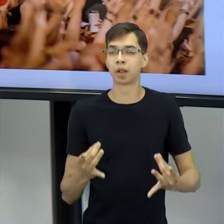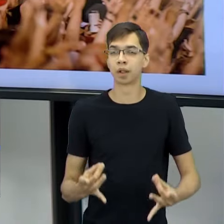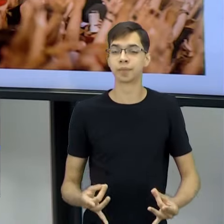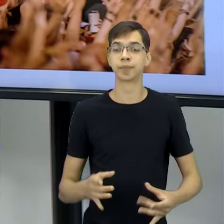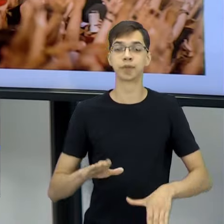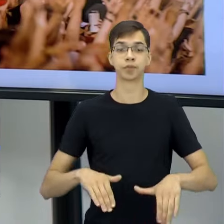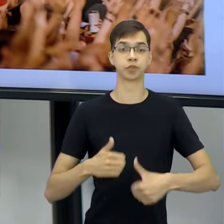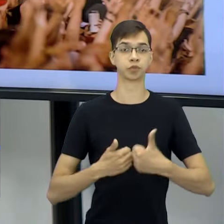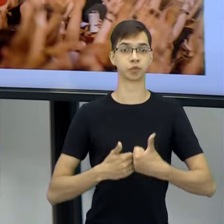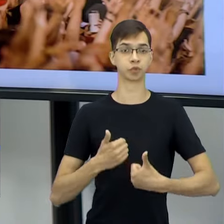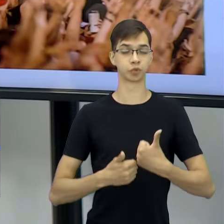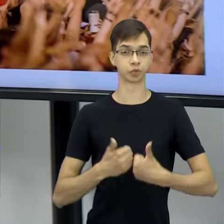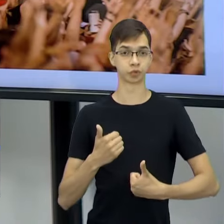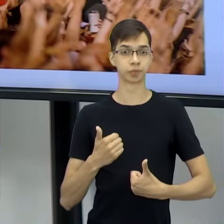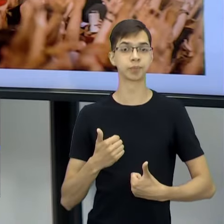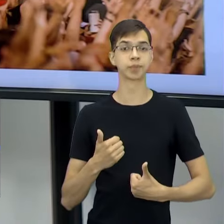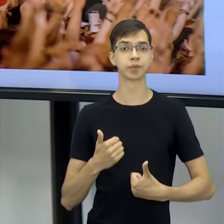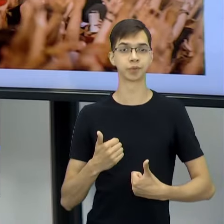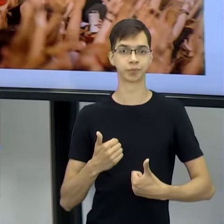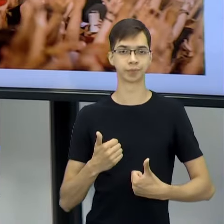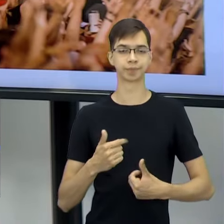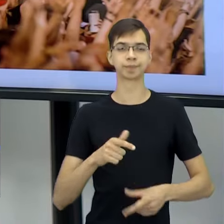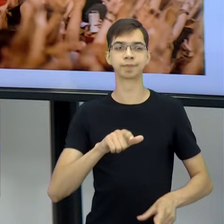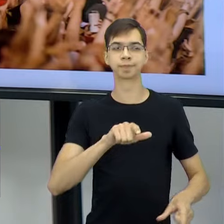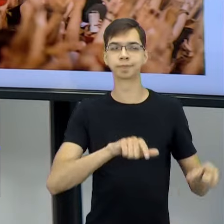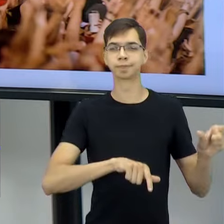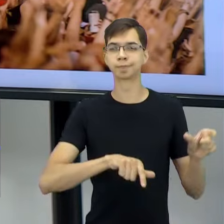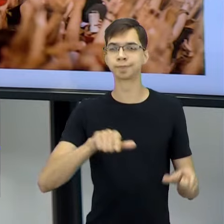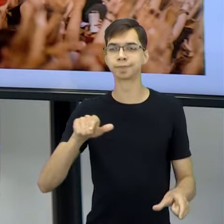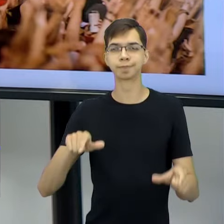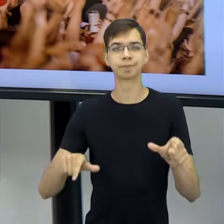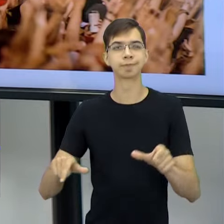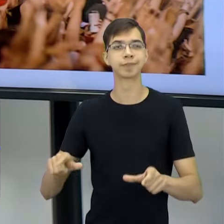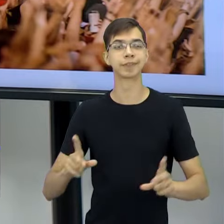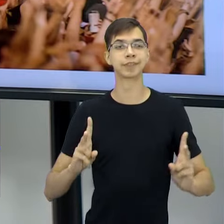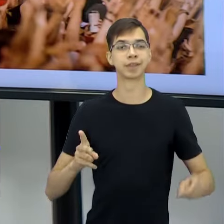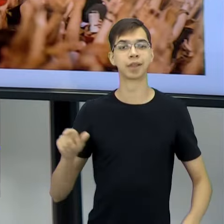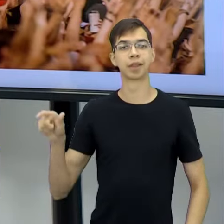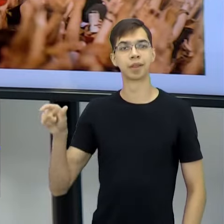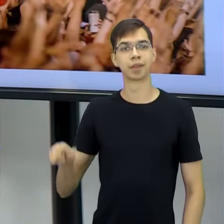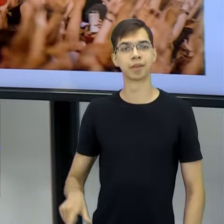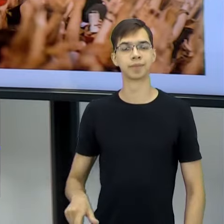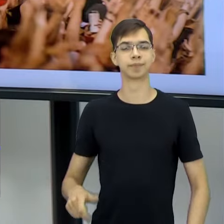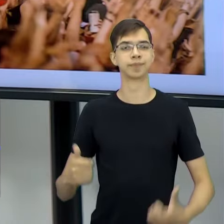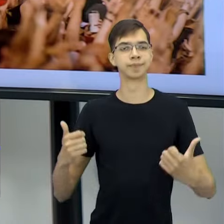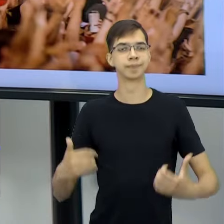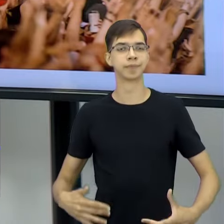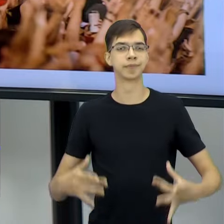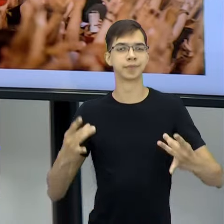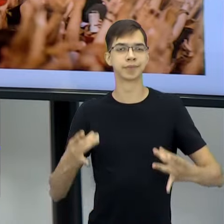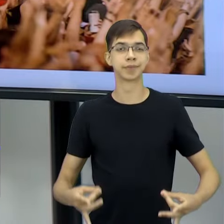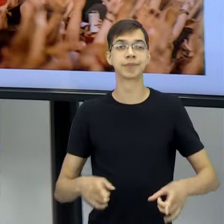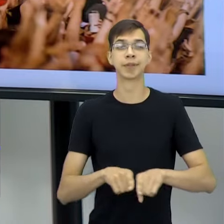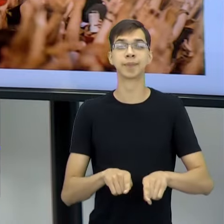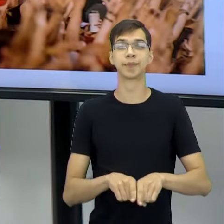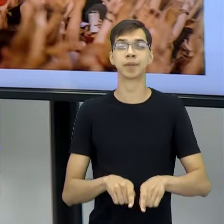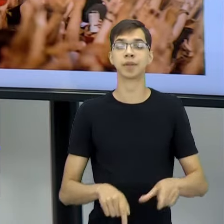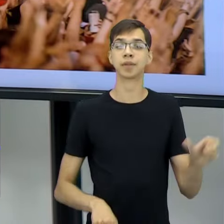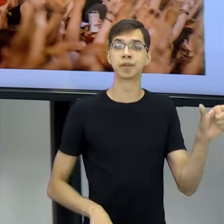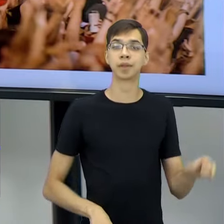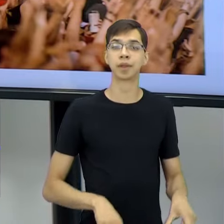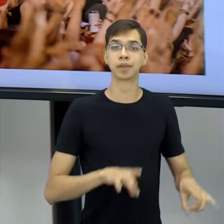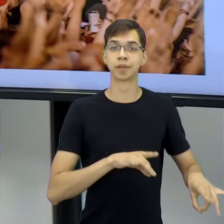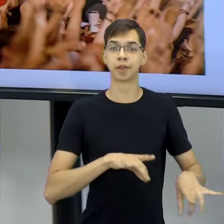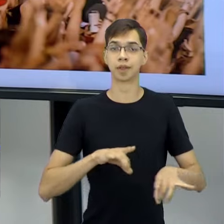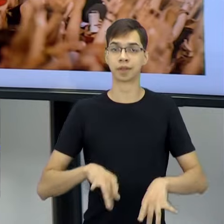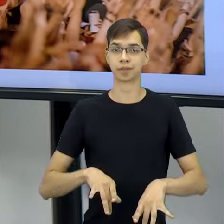elas, geralmente, elas... Tem os personagens, falam lá do jogador, do técnico, tem o time, né? Na verdade, o que acontece?